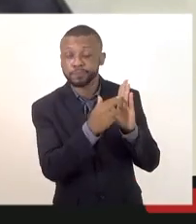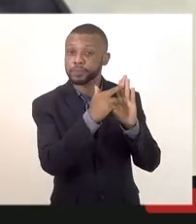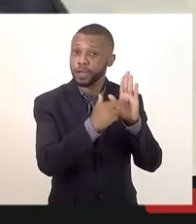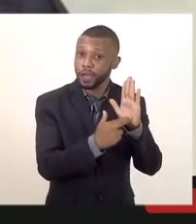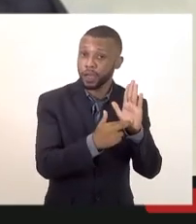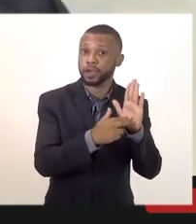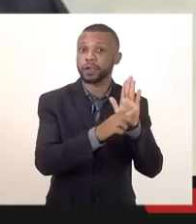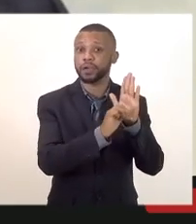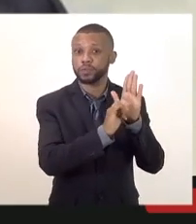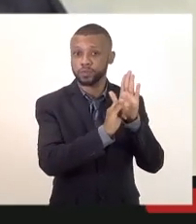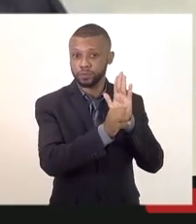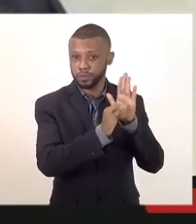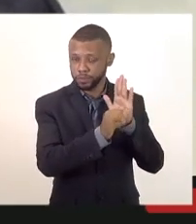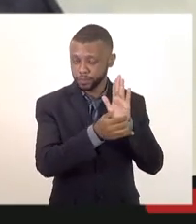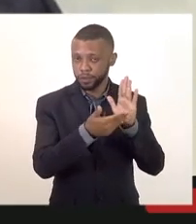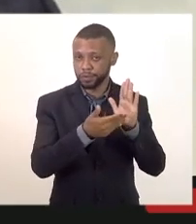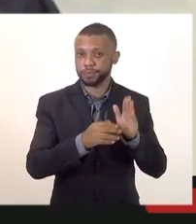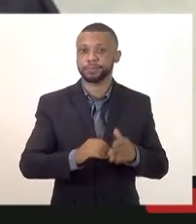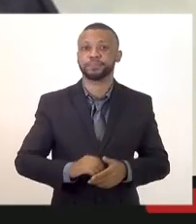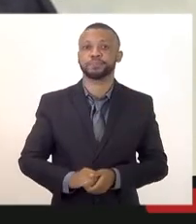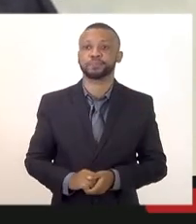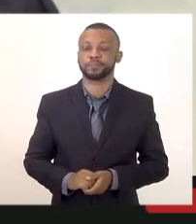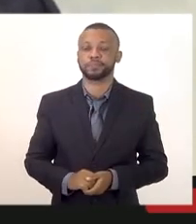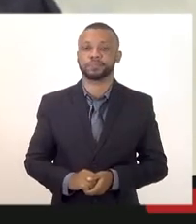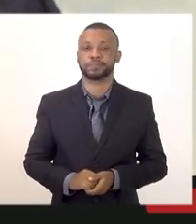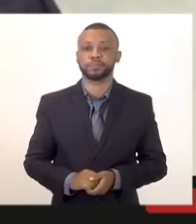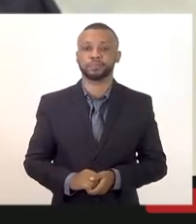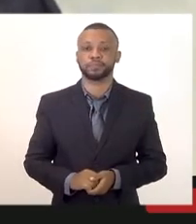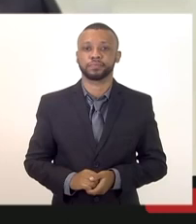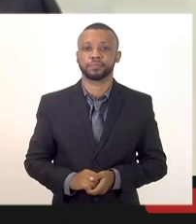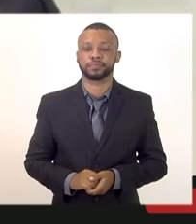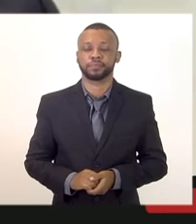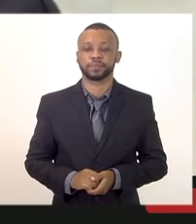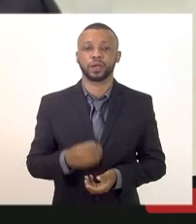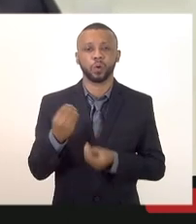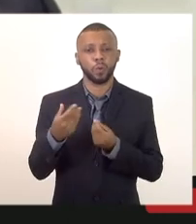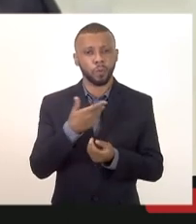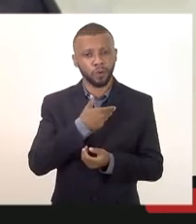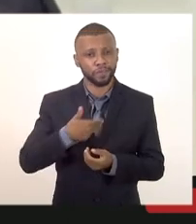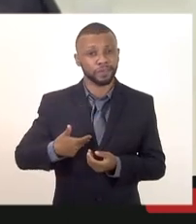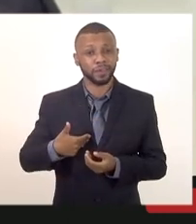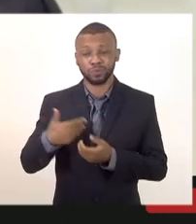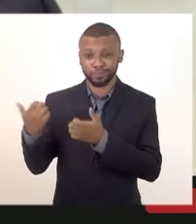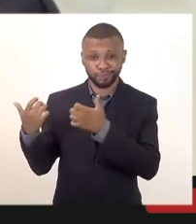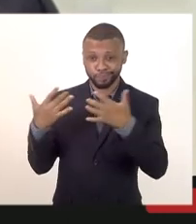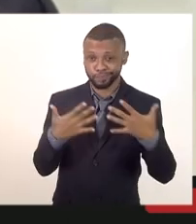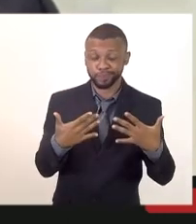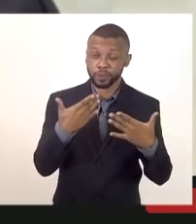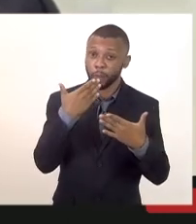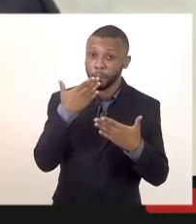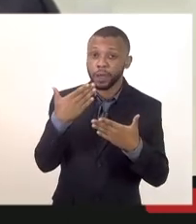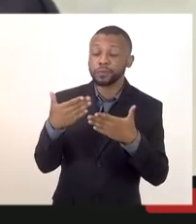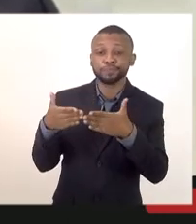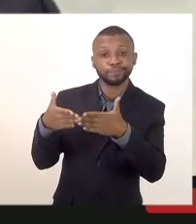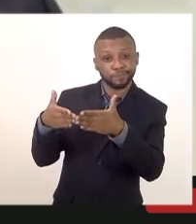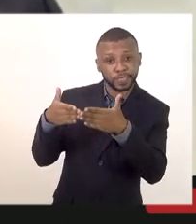então compreendo o que o coronel Leandro esclareceu aqui e peço a licença de passar a palavra para